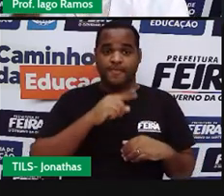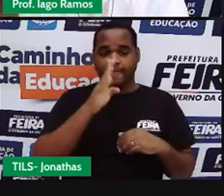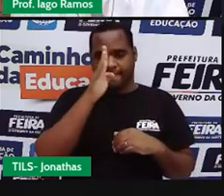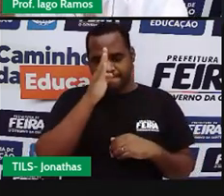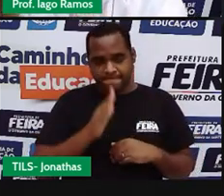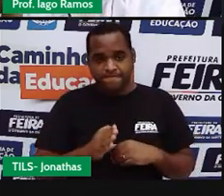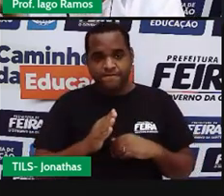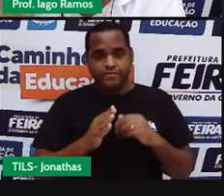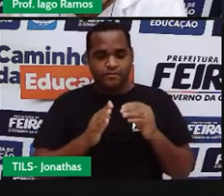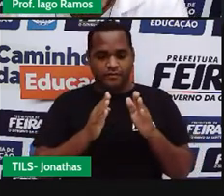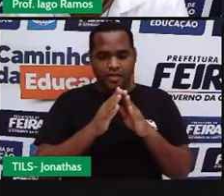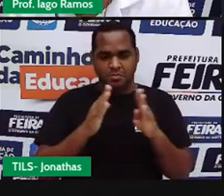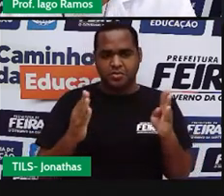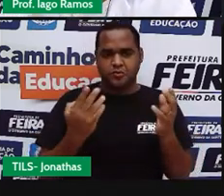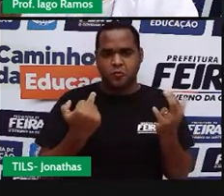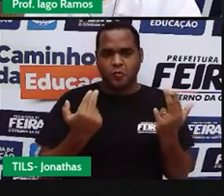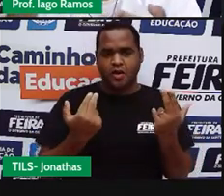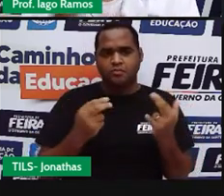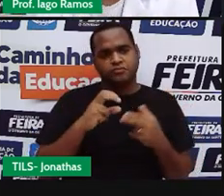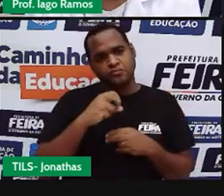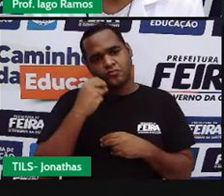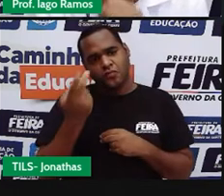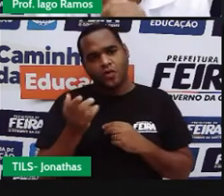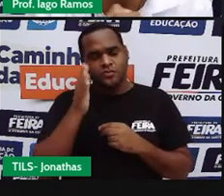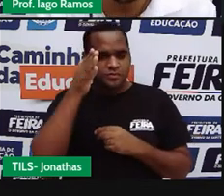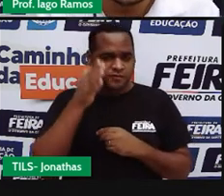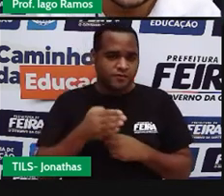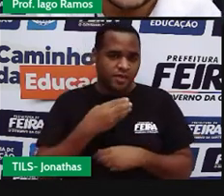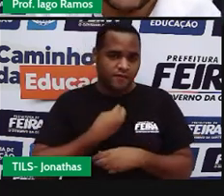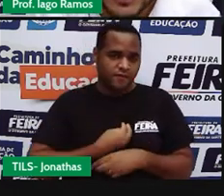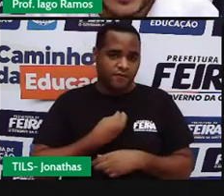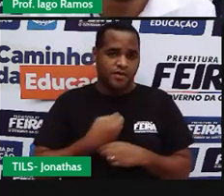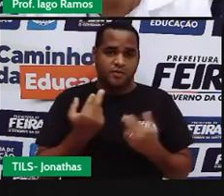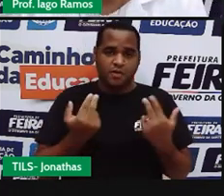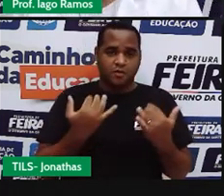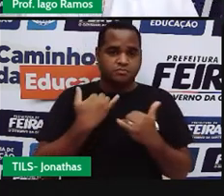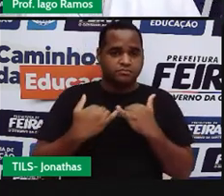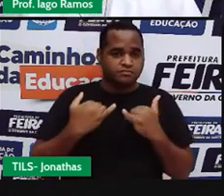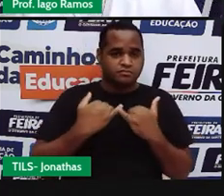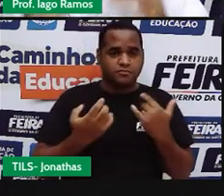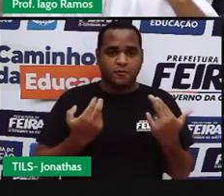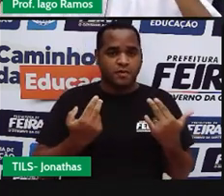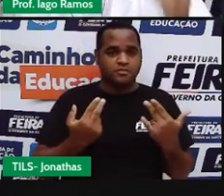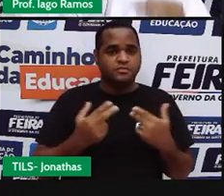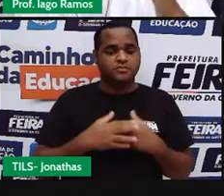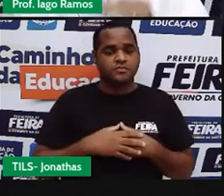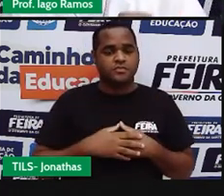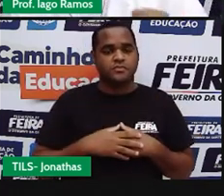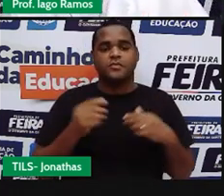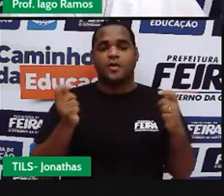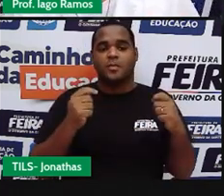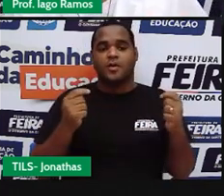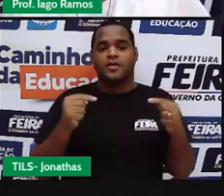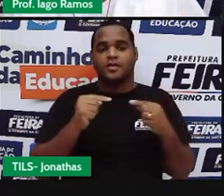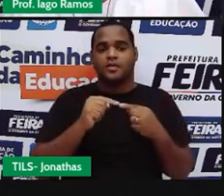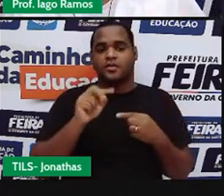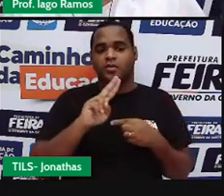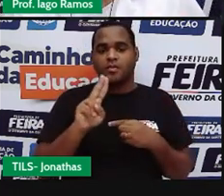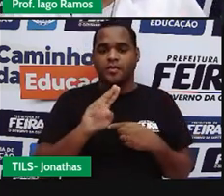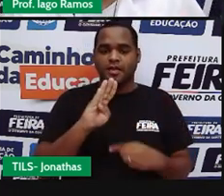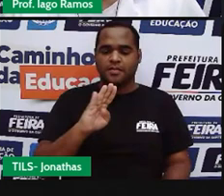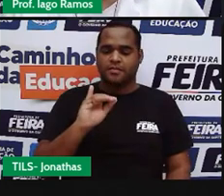ângulo em duas partes iguais, que divide o ângulo em duas metades iguais, é chamado de